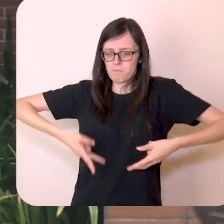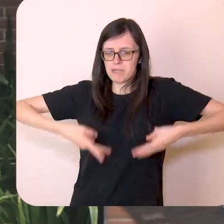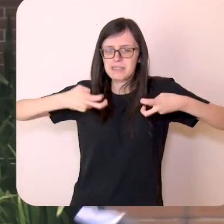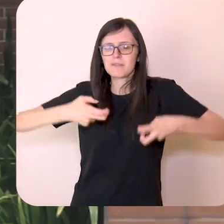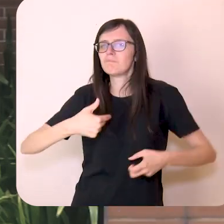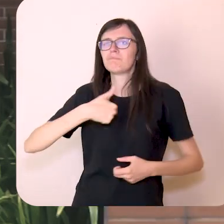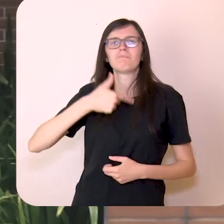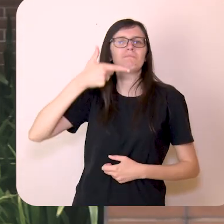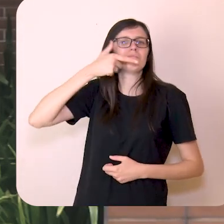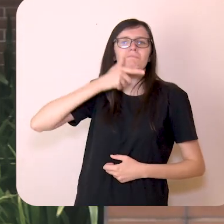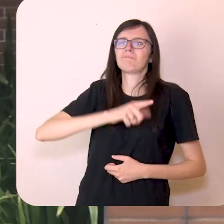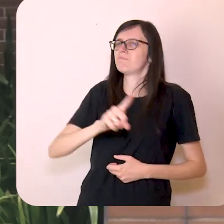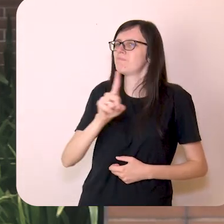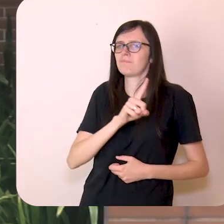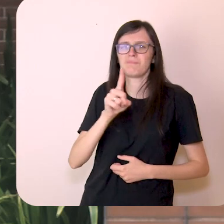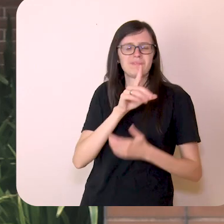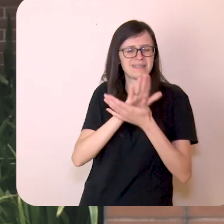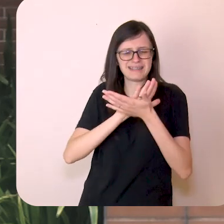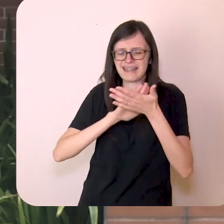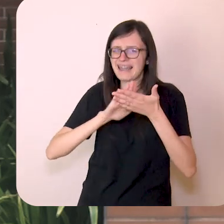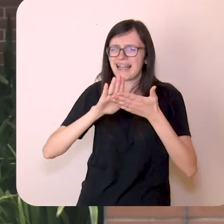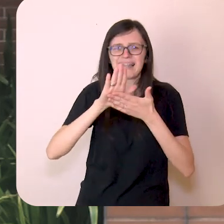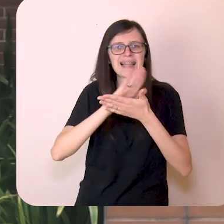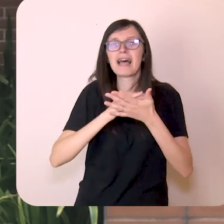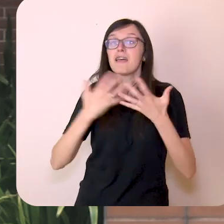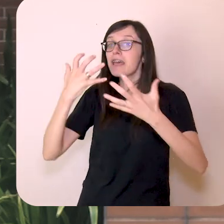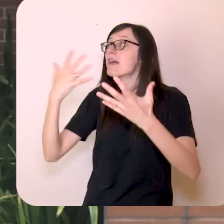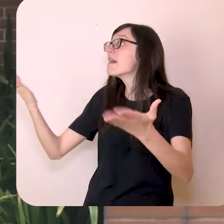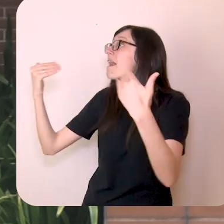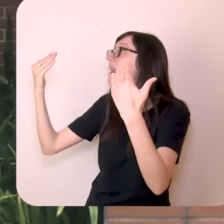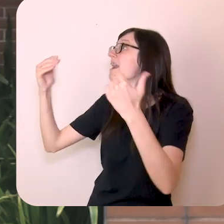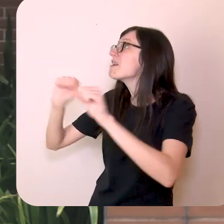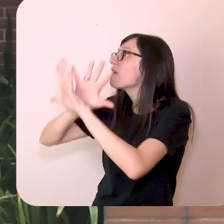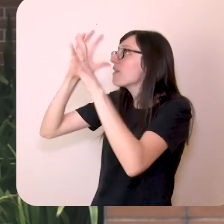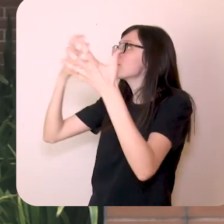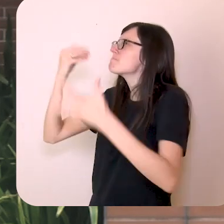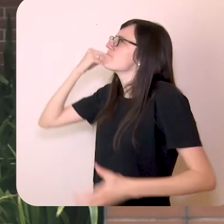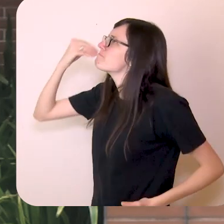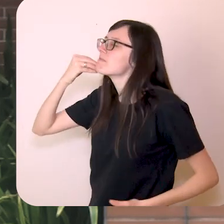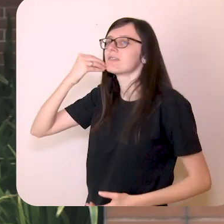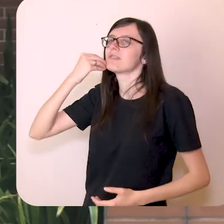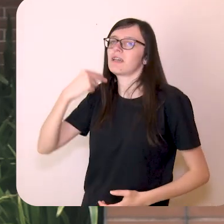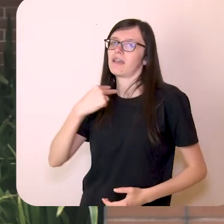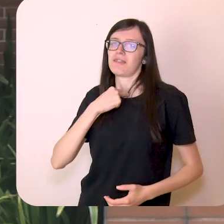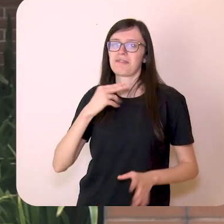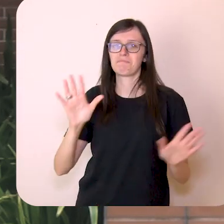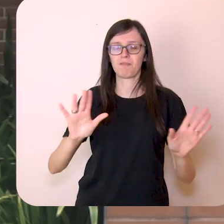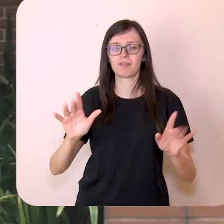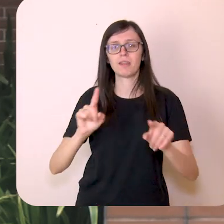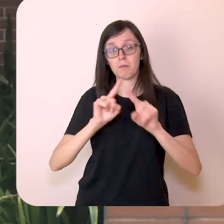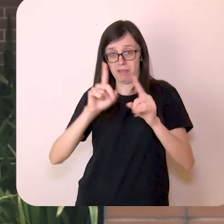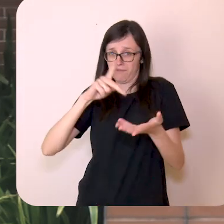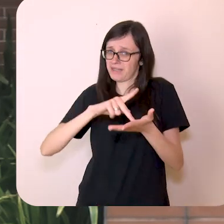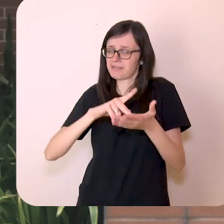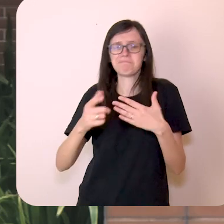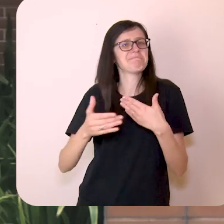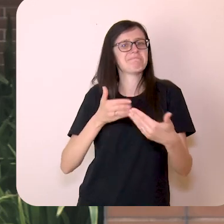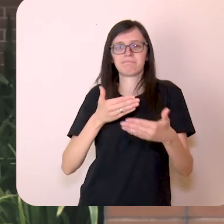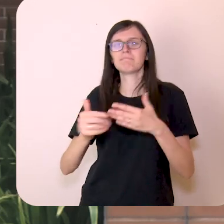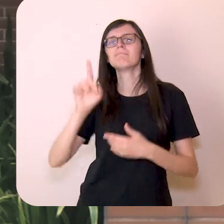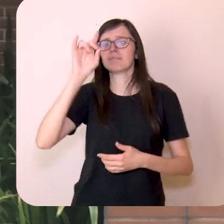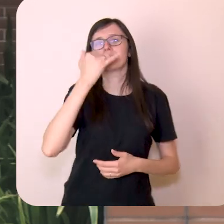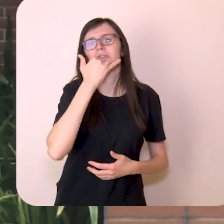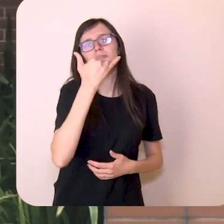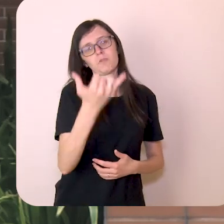incapacidade gigantesca de desfrutar da glória de Deus Mas não importa,